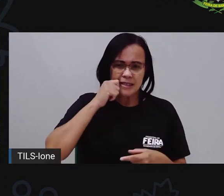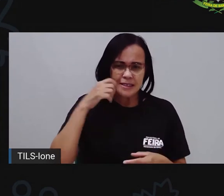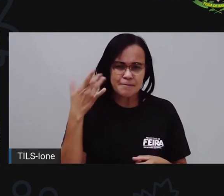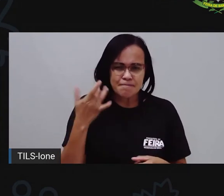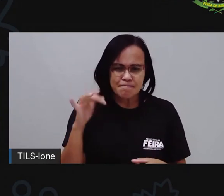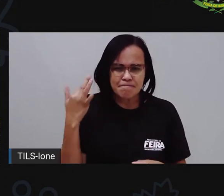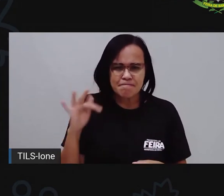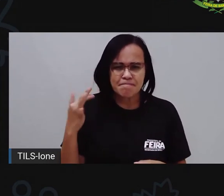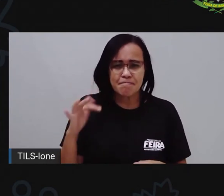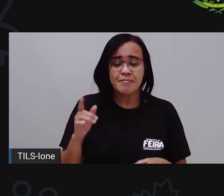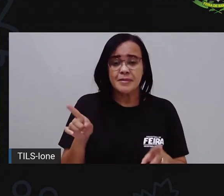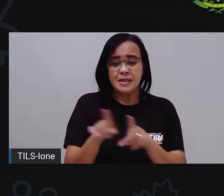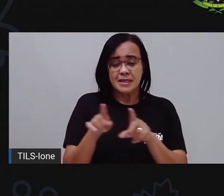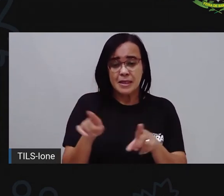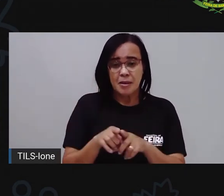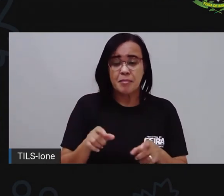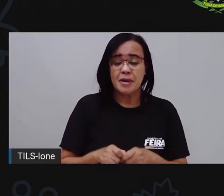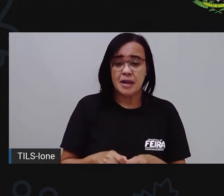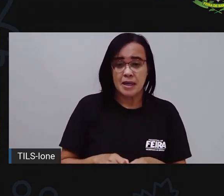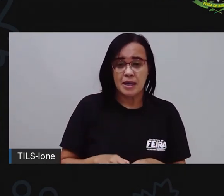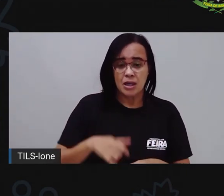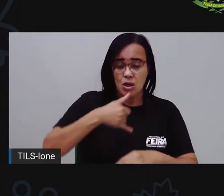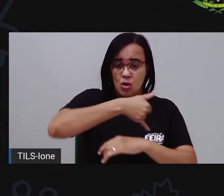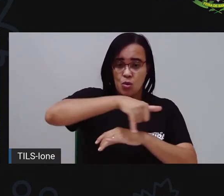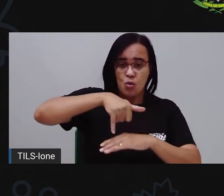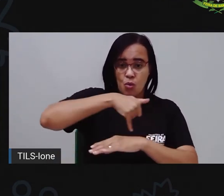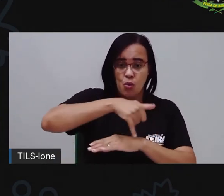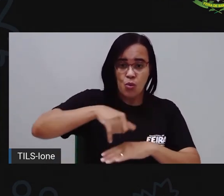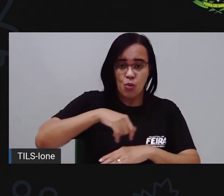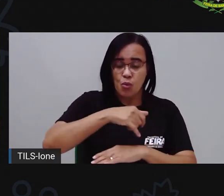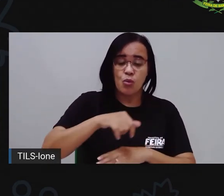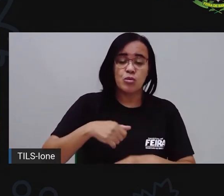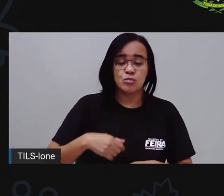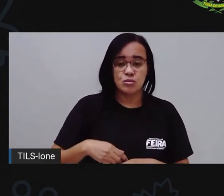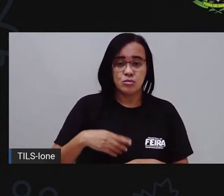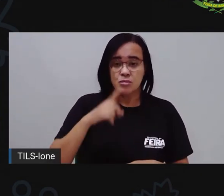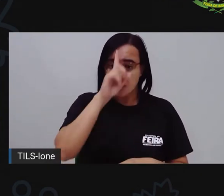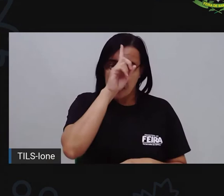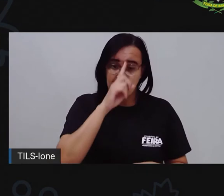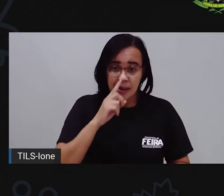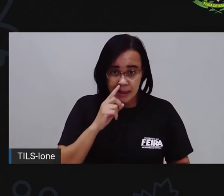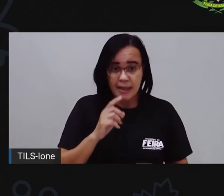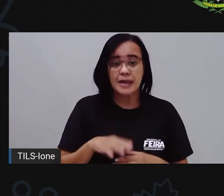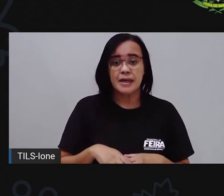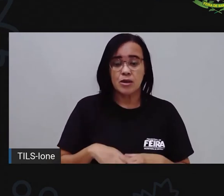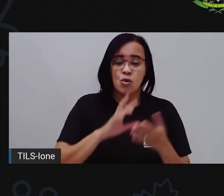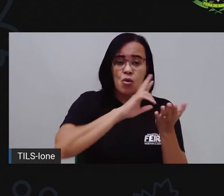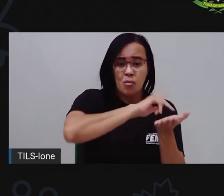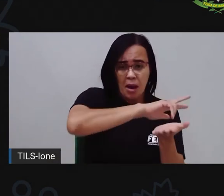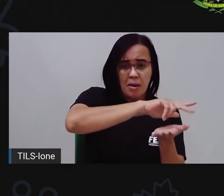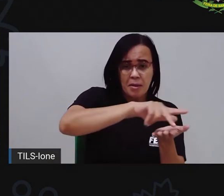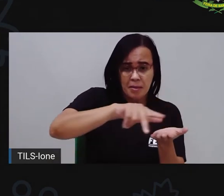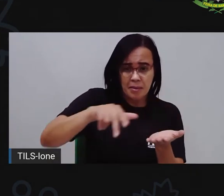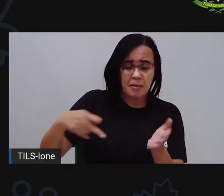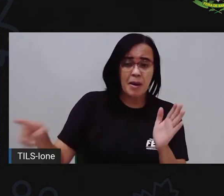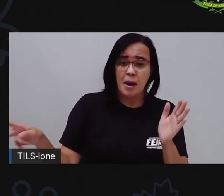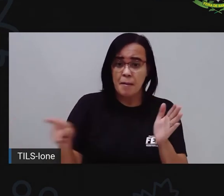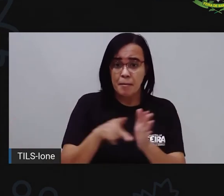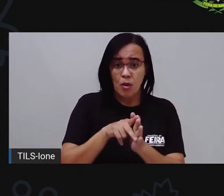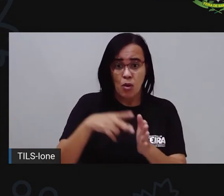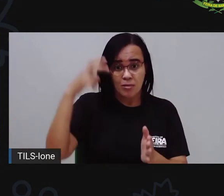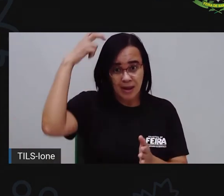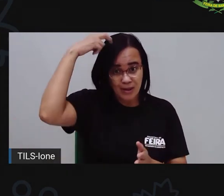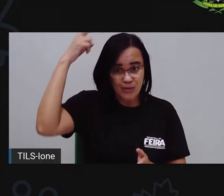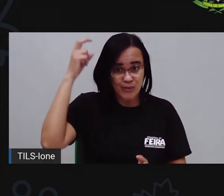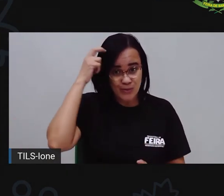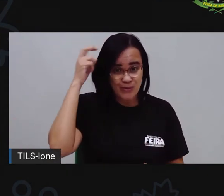coco pra fazer a muqueca, Faltou diversos outros alimentos aqui, né? Típicos de nossa cultura. Então,